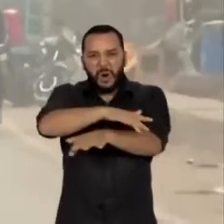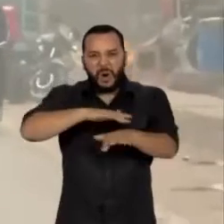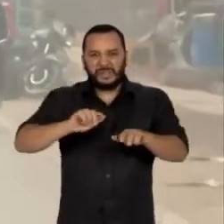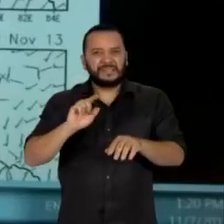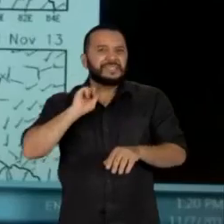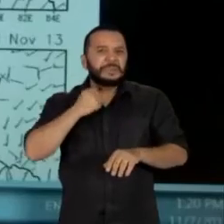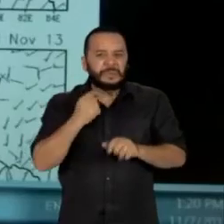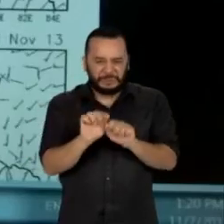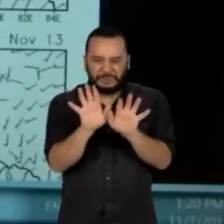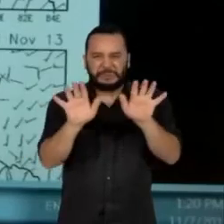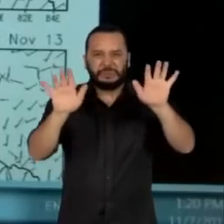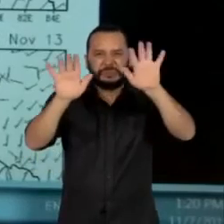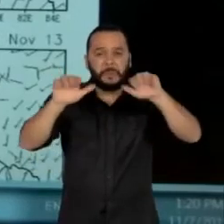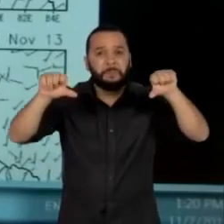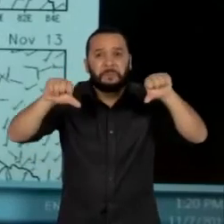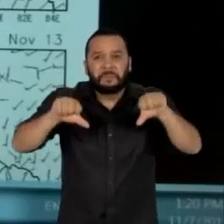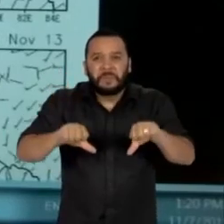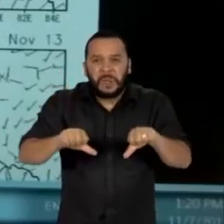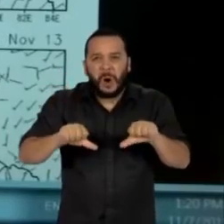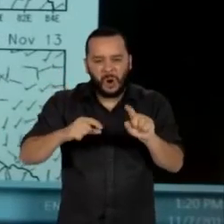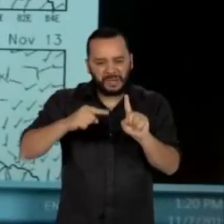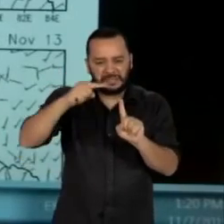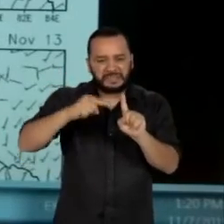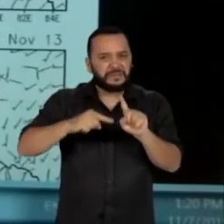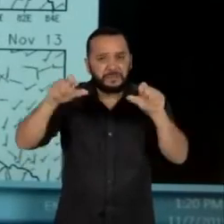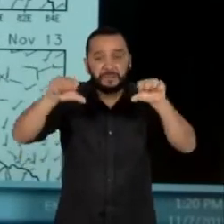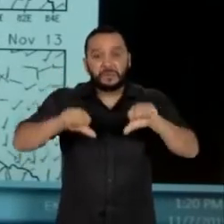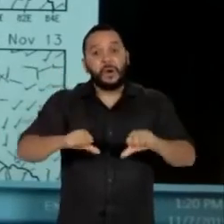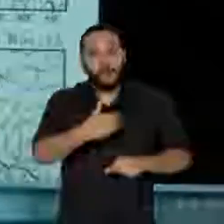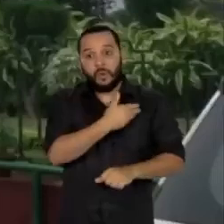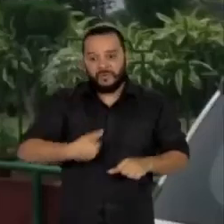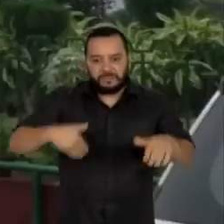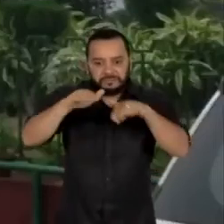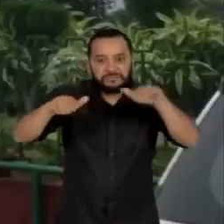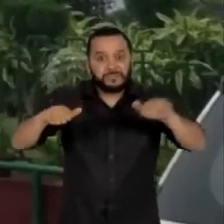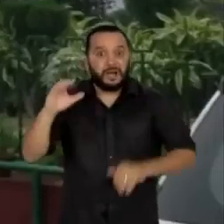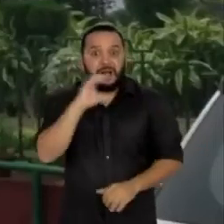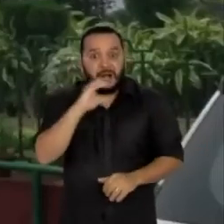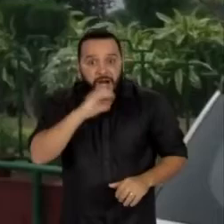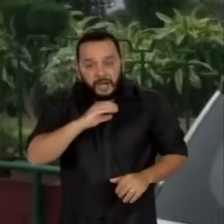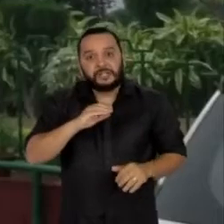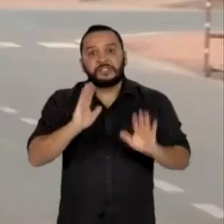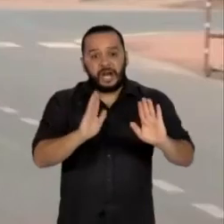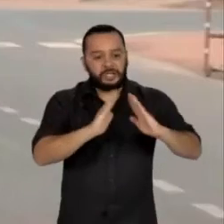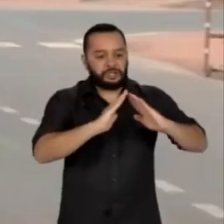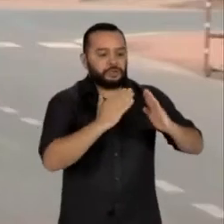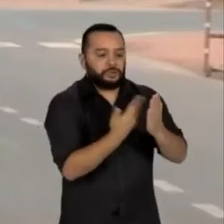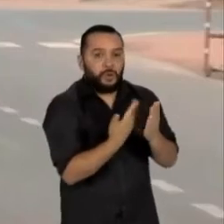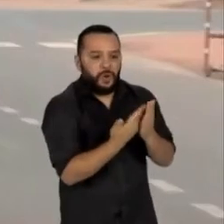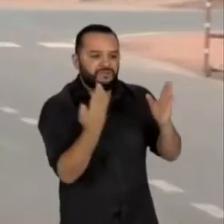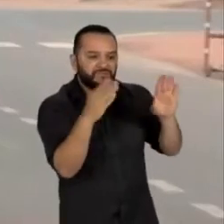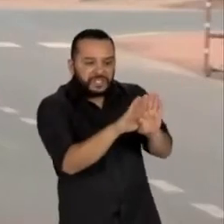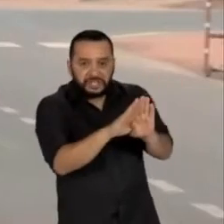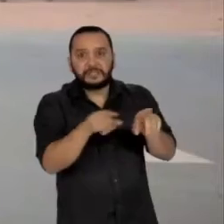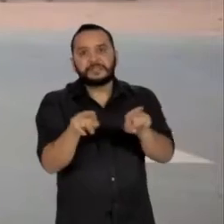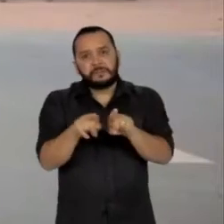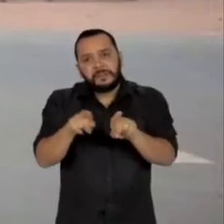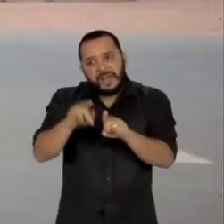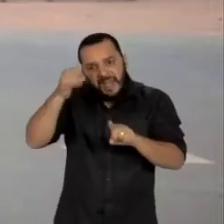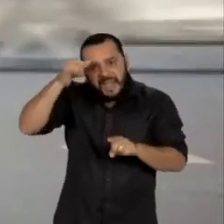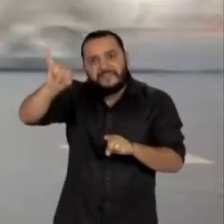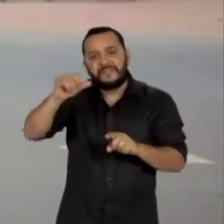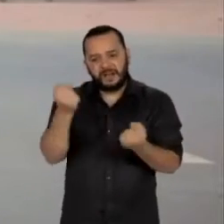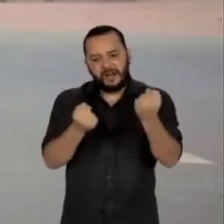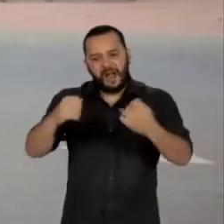registrados. O governo declarou emergência pública de saúde, fechando escolas e limitando a circulação de